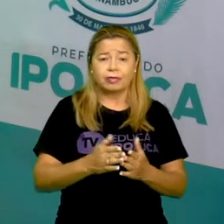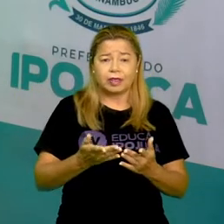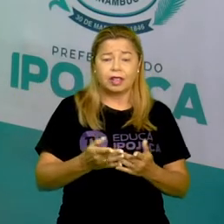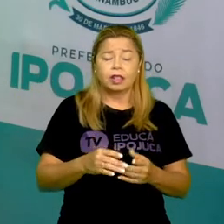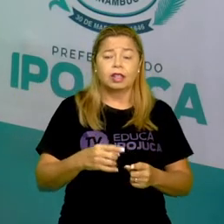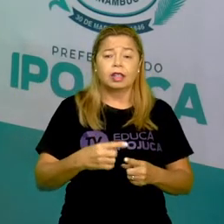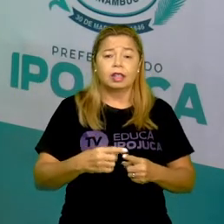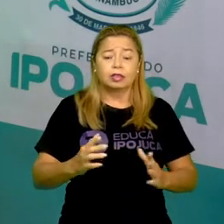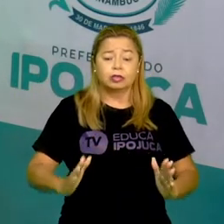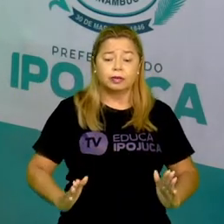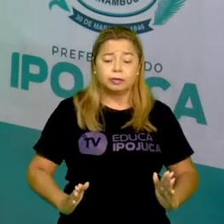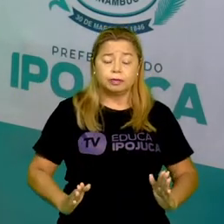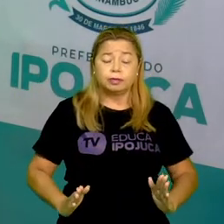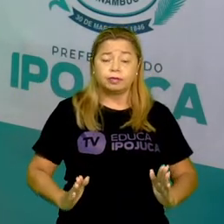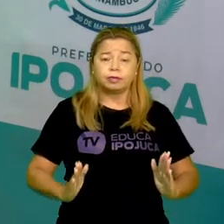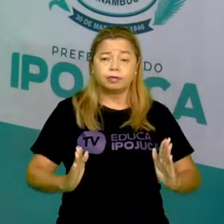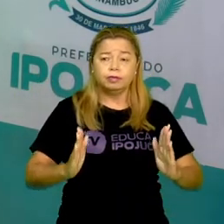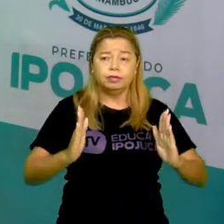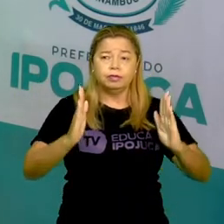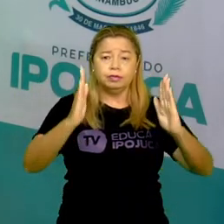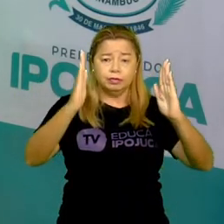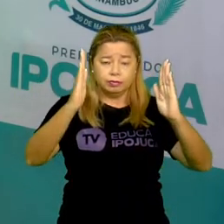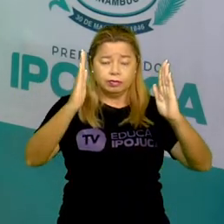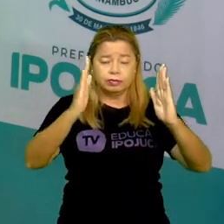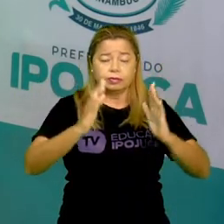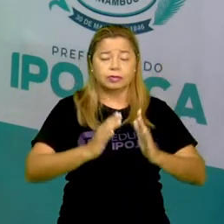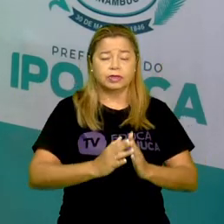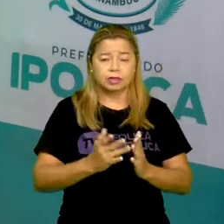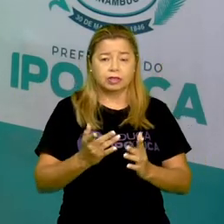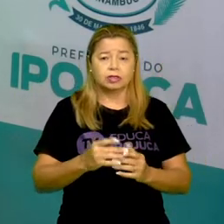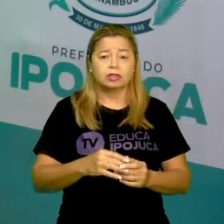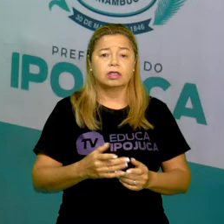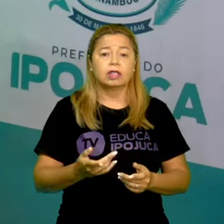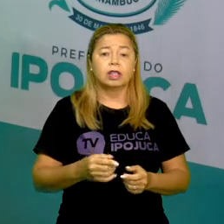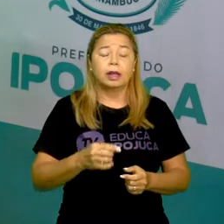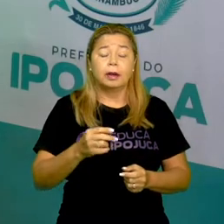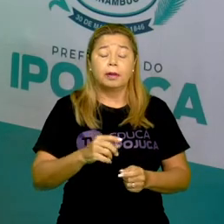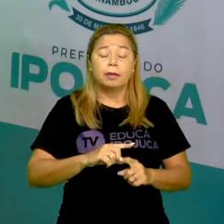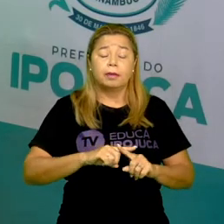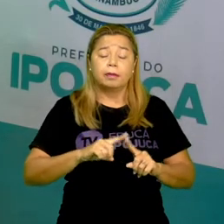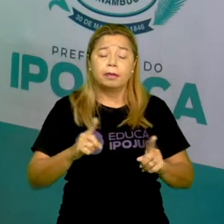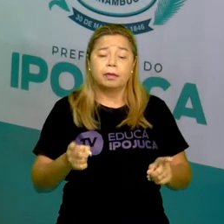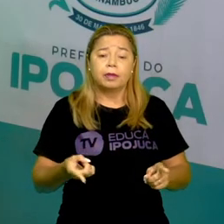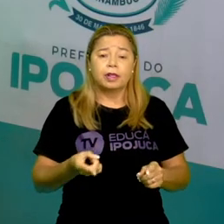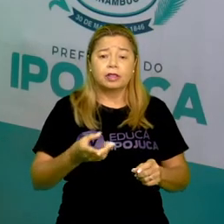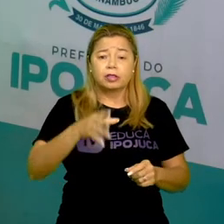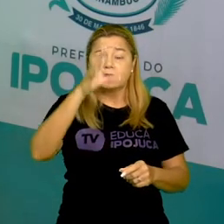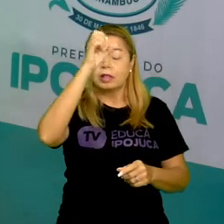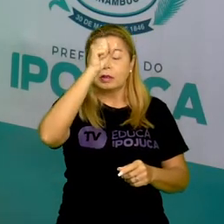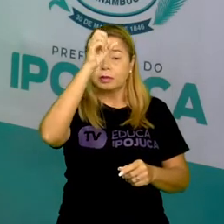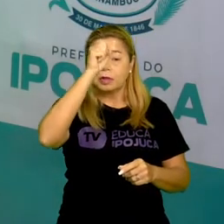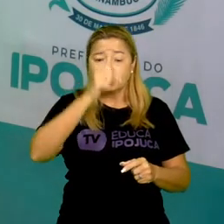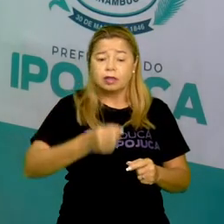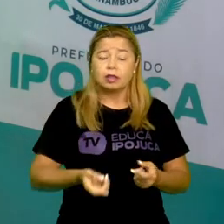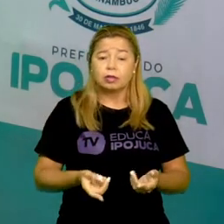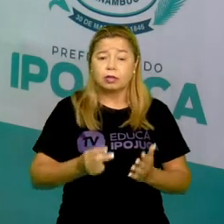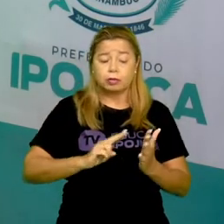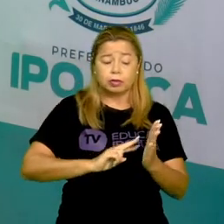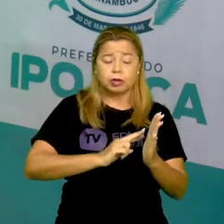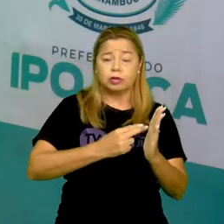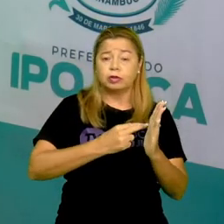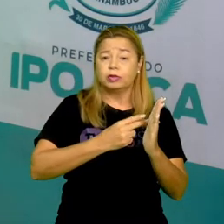em metros, a gente está falando da planta da casa. E a planta da casa, ela é medida, é um